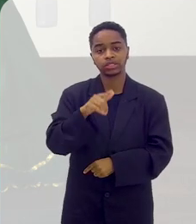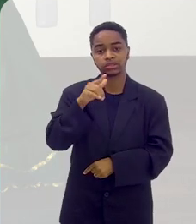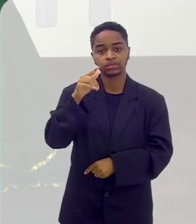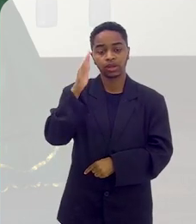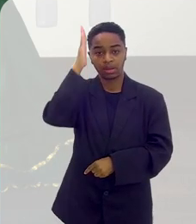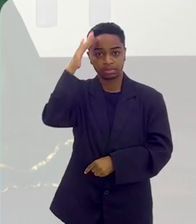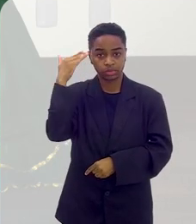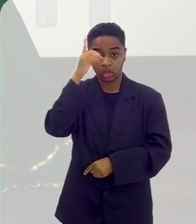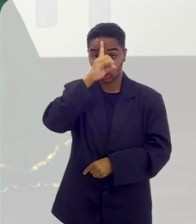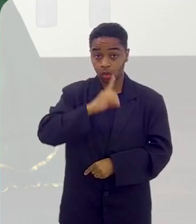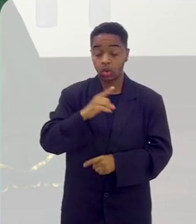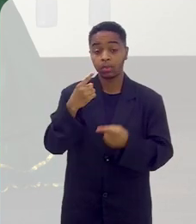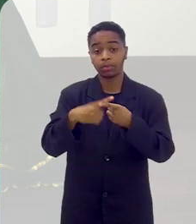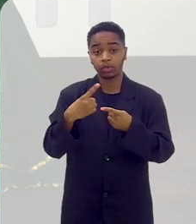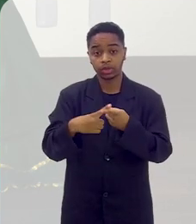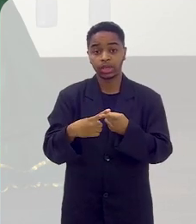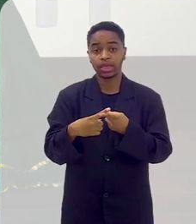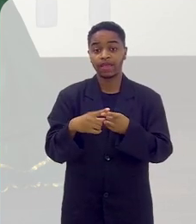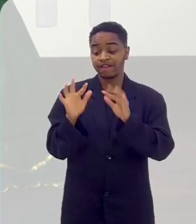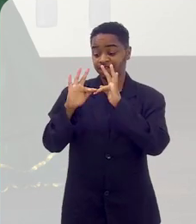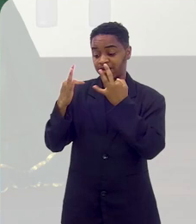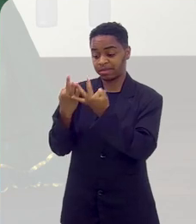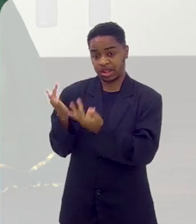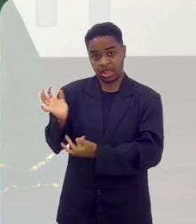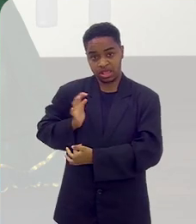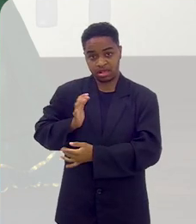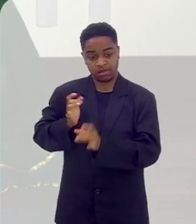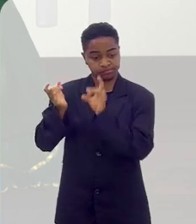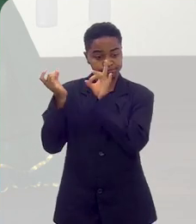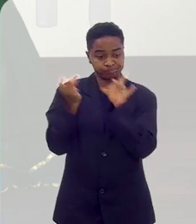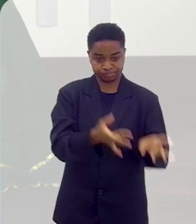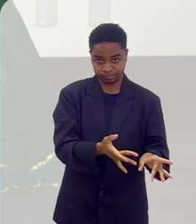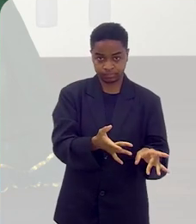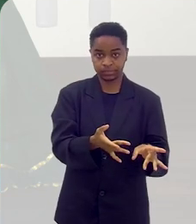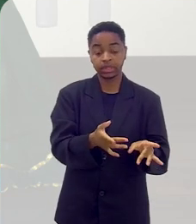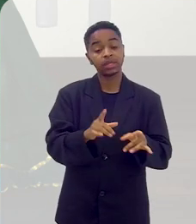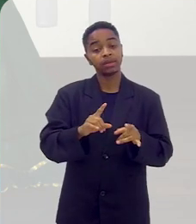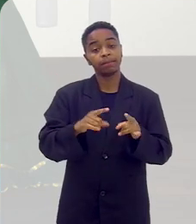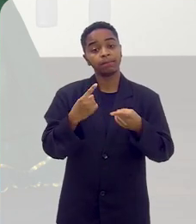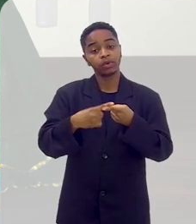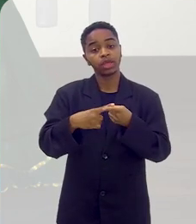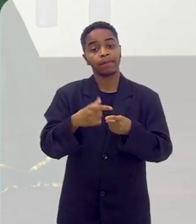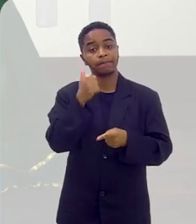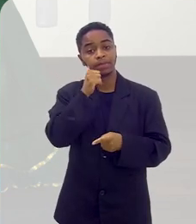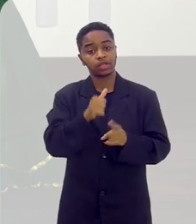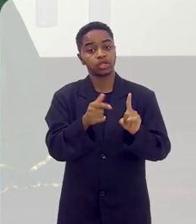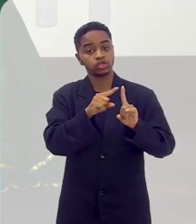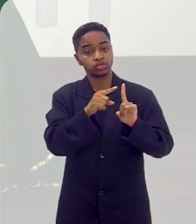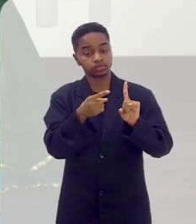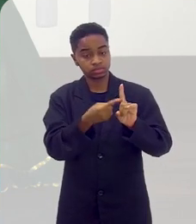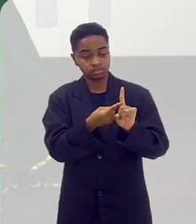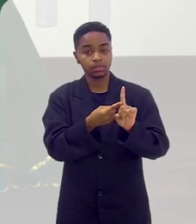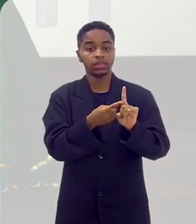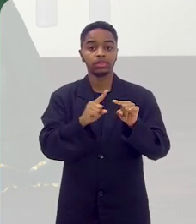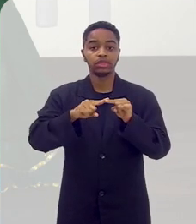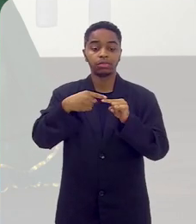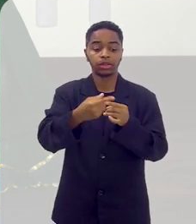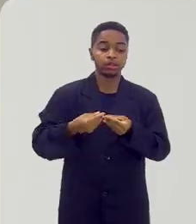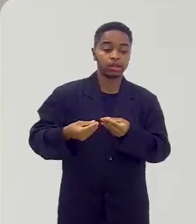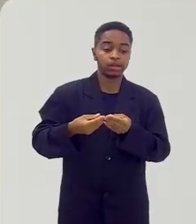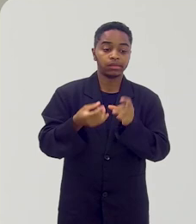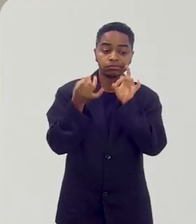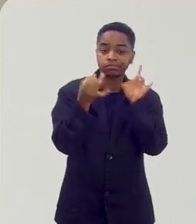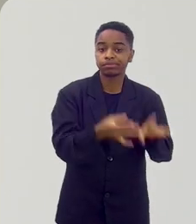uma criança loura que foi deixada lá por uma família rica, que é a jovem engravidou, e inclusive deixou o dinheiro.